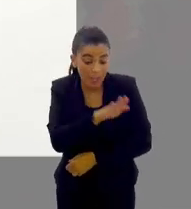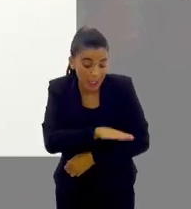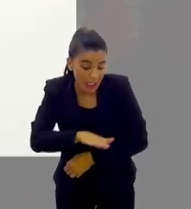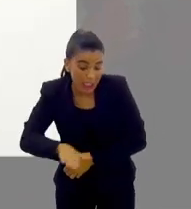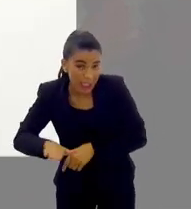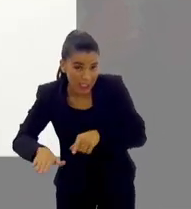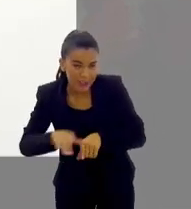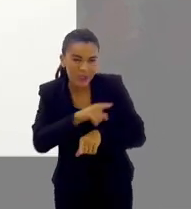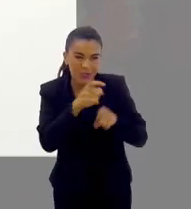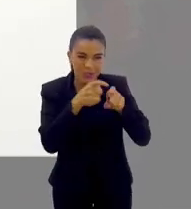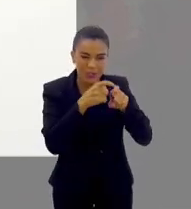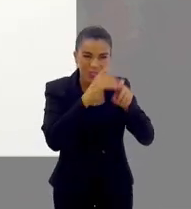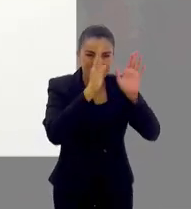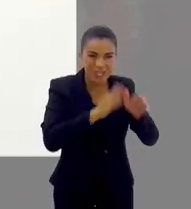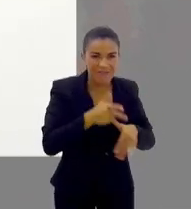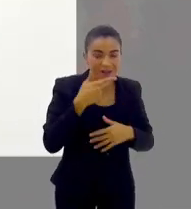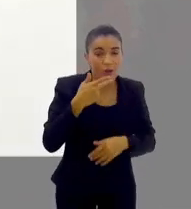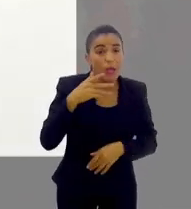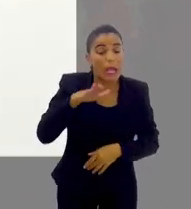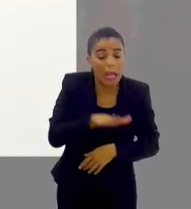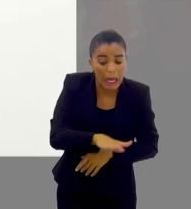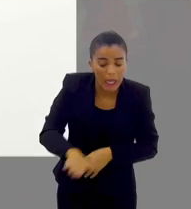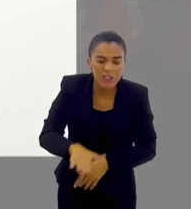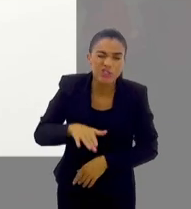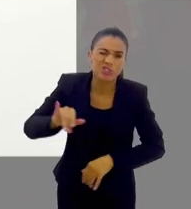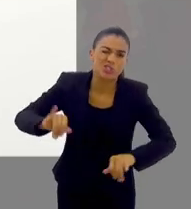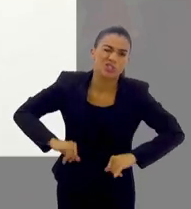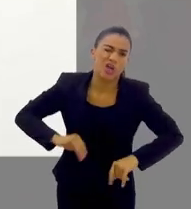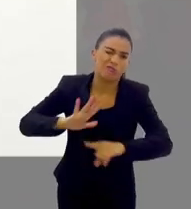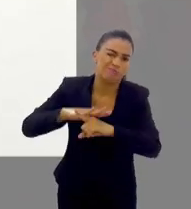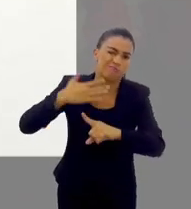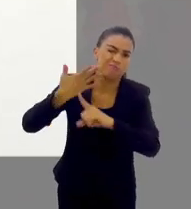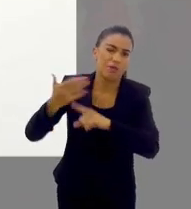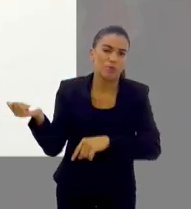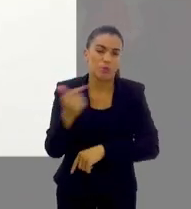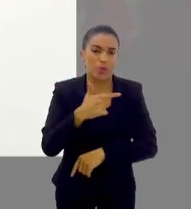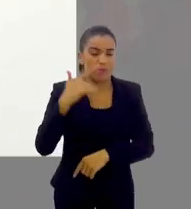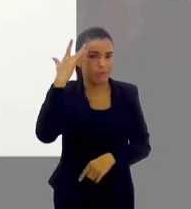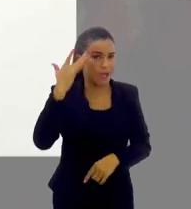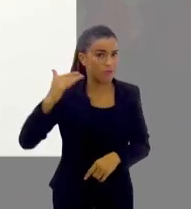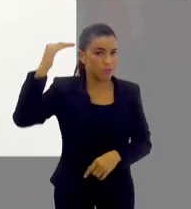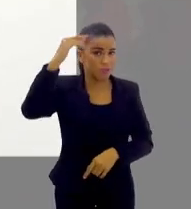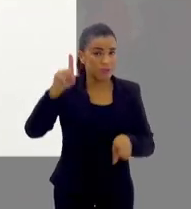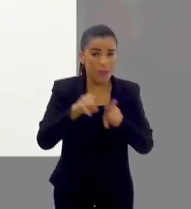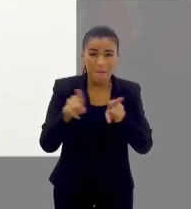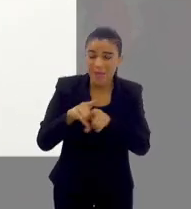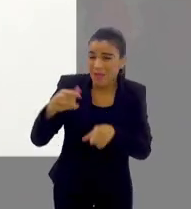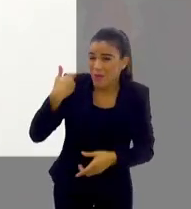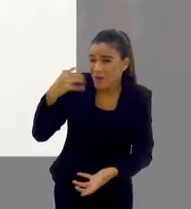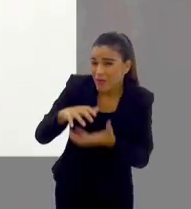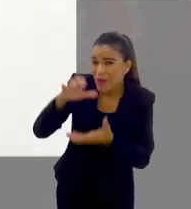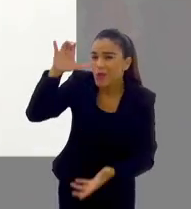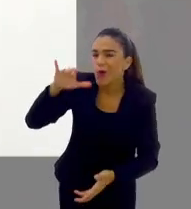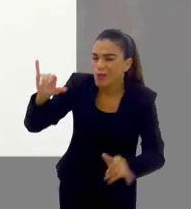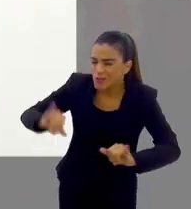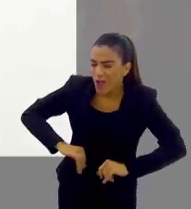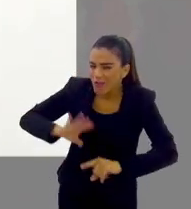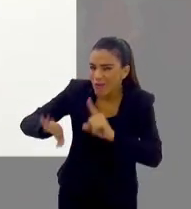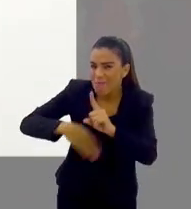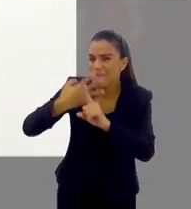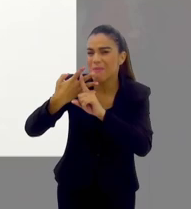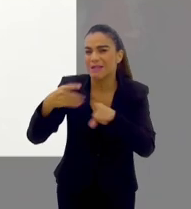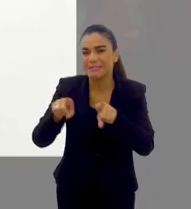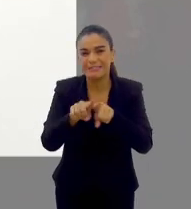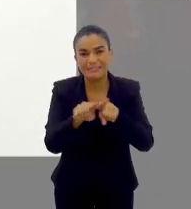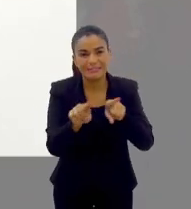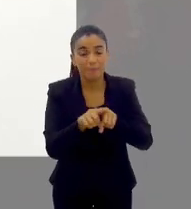principalmente aí crianças, como o Dr. Schabel falou, que sofrem mais com a desidratação do que um paciente adulto, os idosos também acabam sofrendo um pouco